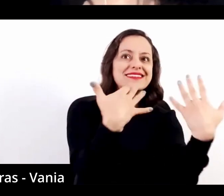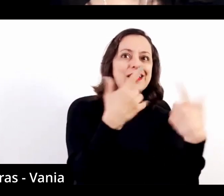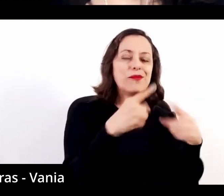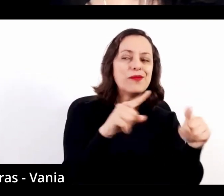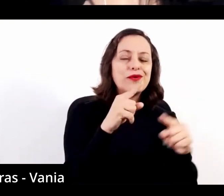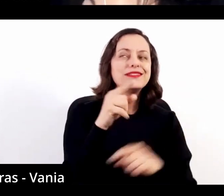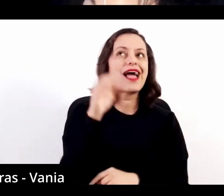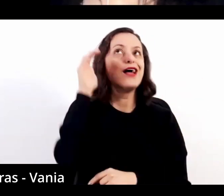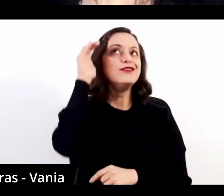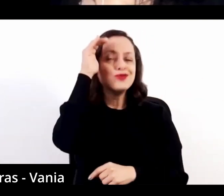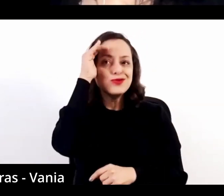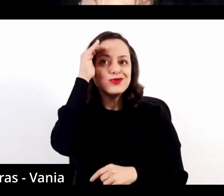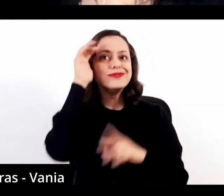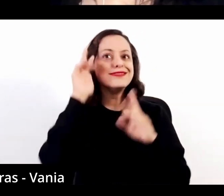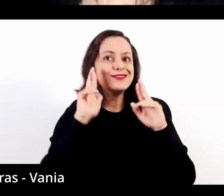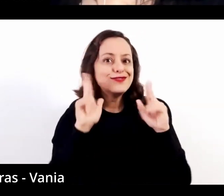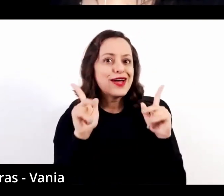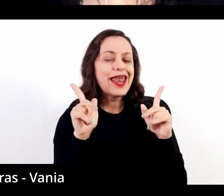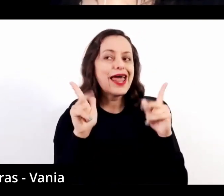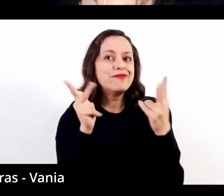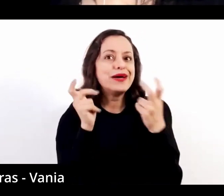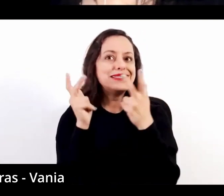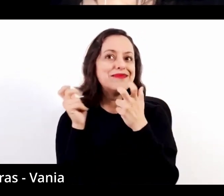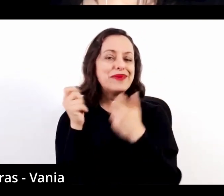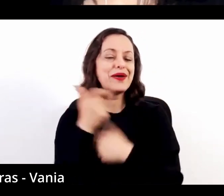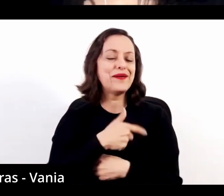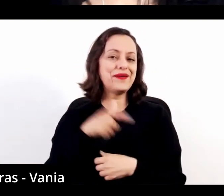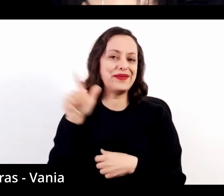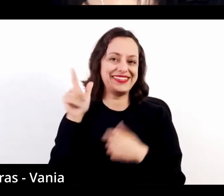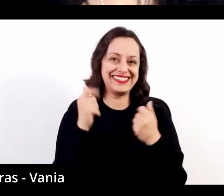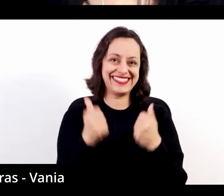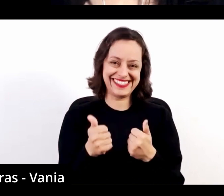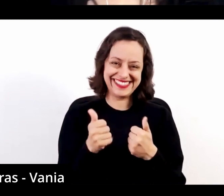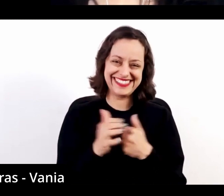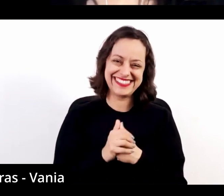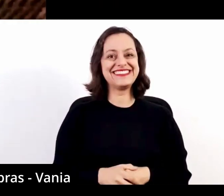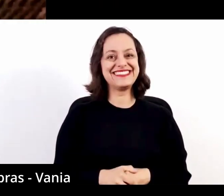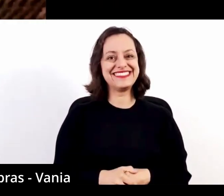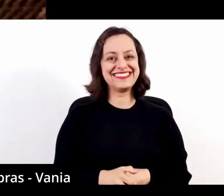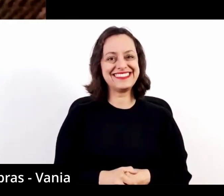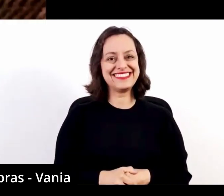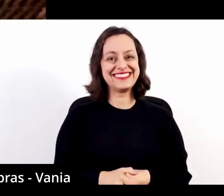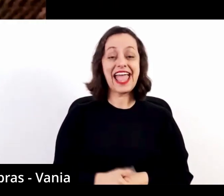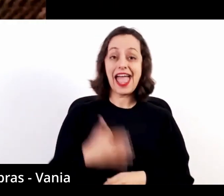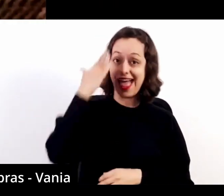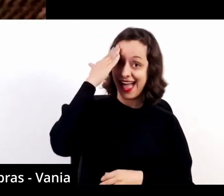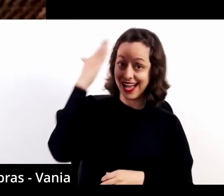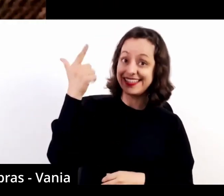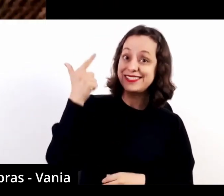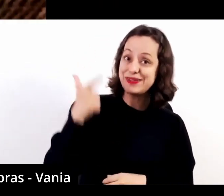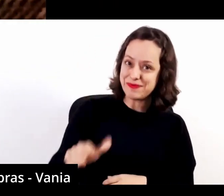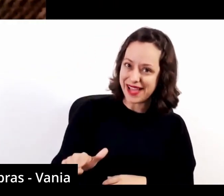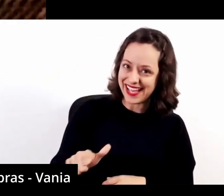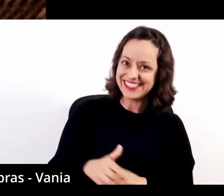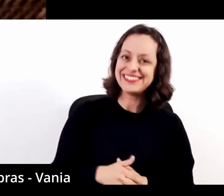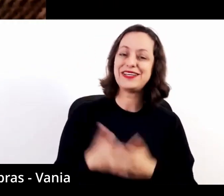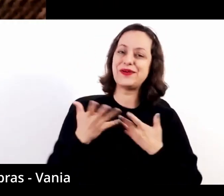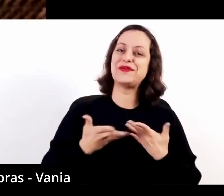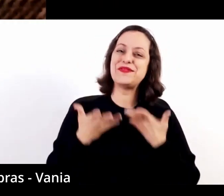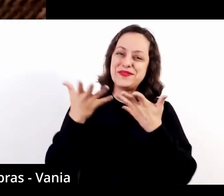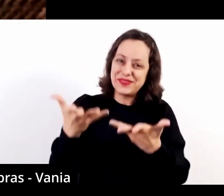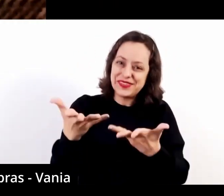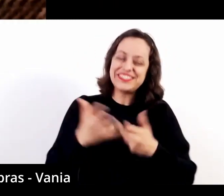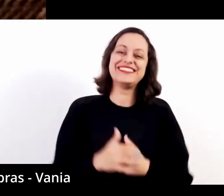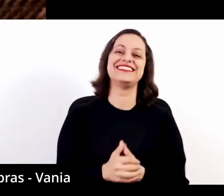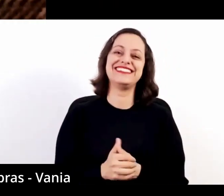ampliada desses conceitos do Carlo Curatolo. Agradeço mais uma vez o